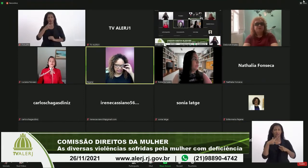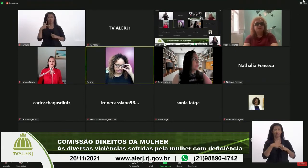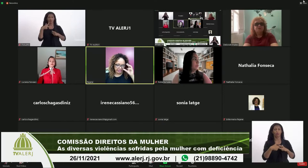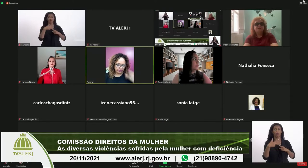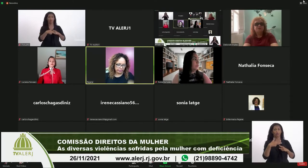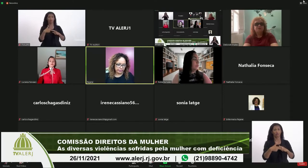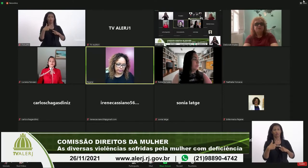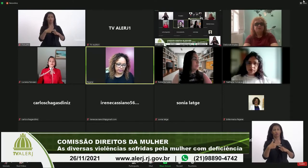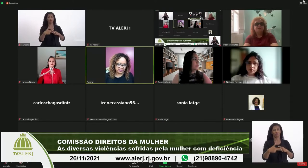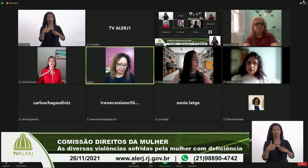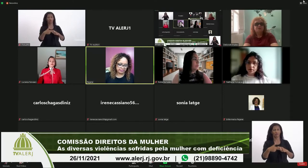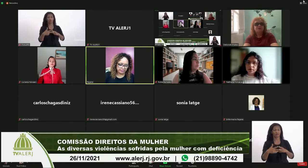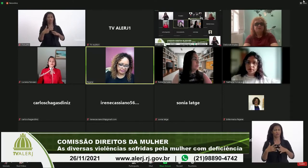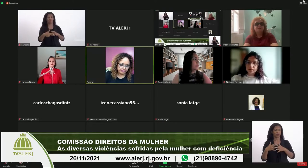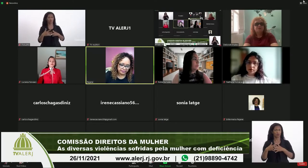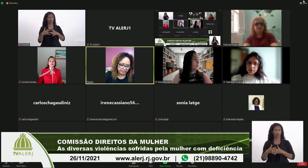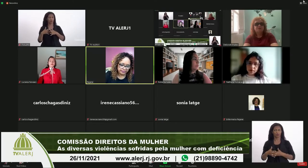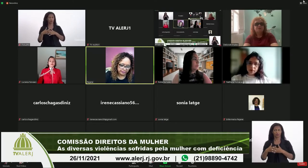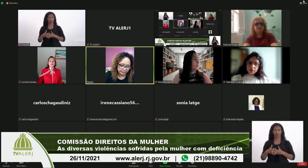tá meio confusa